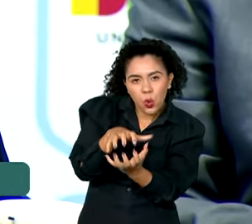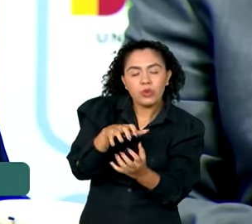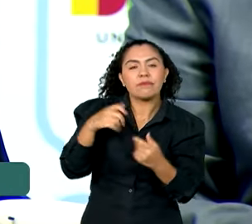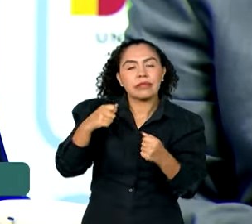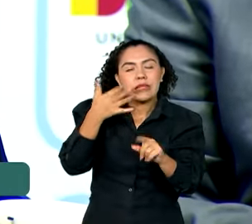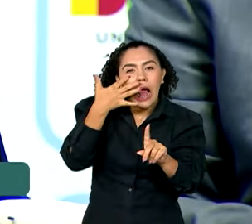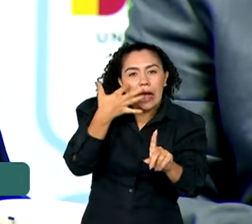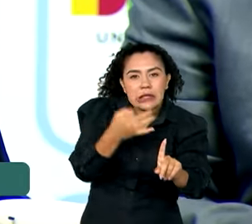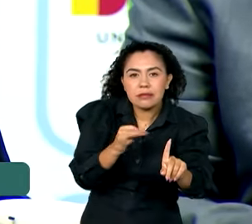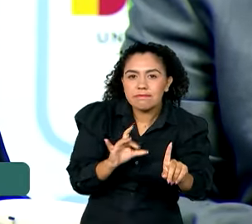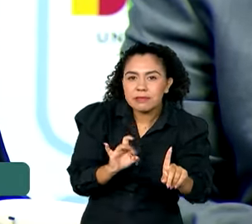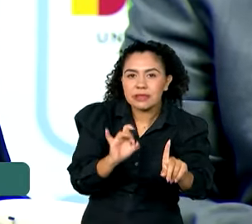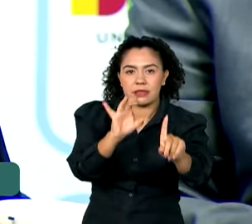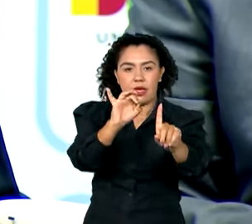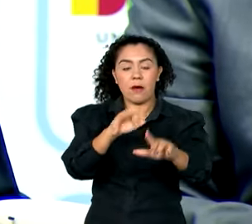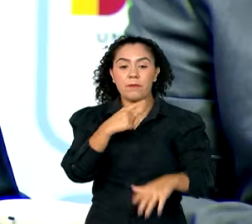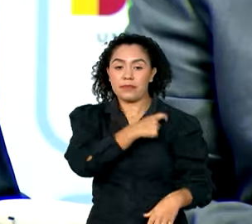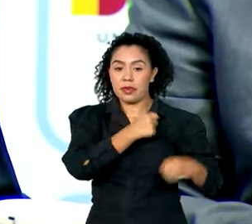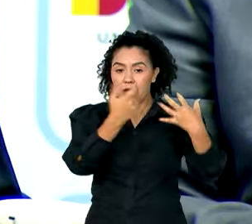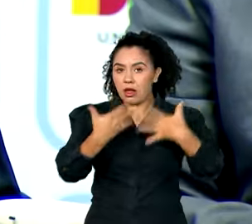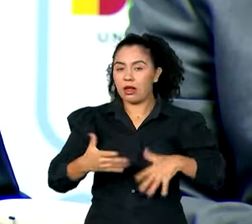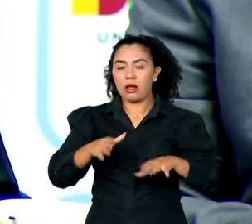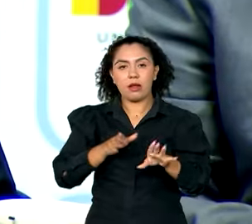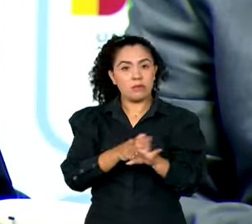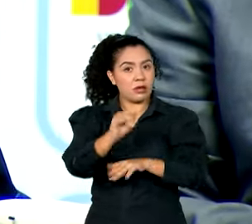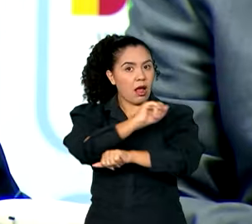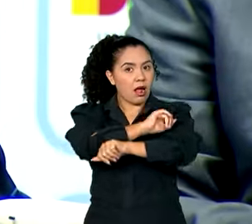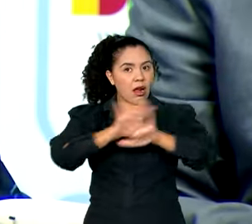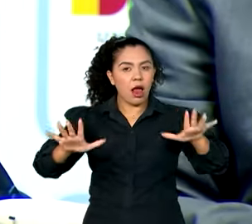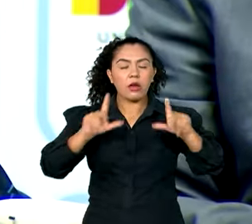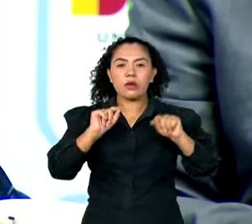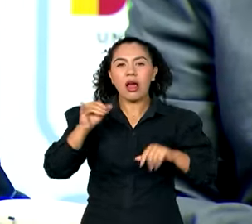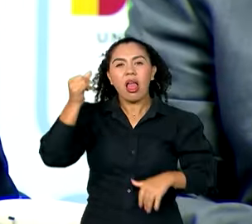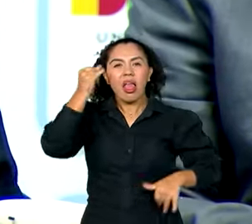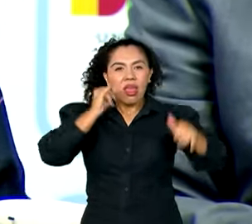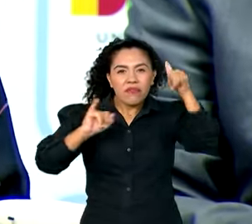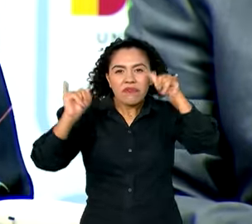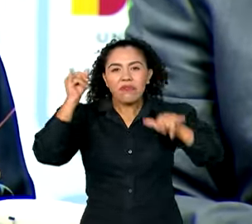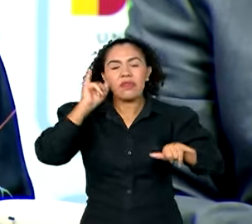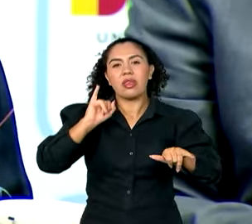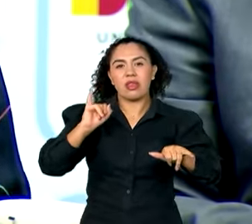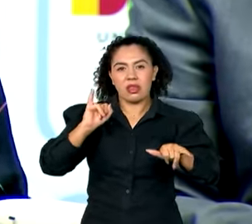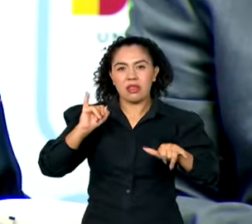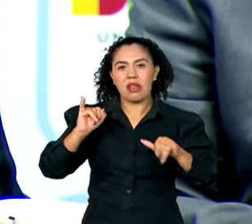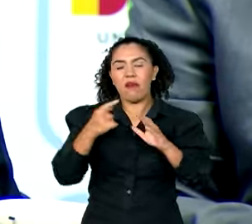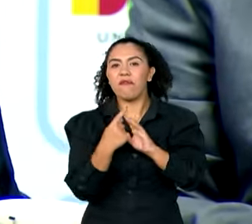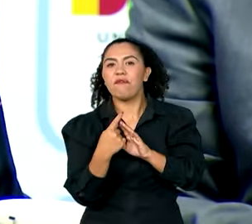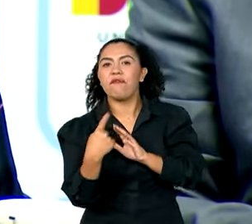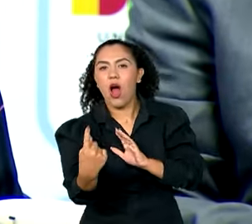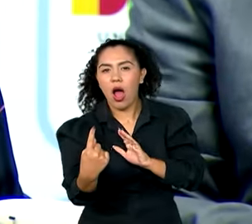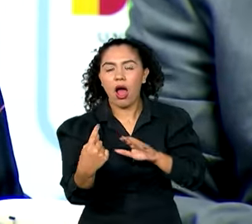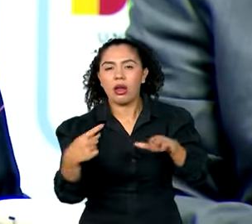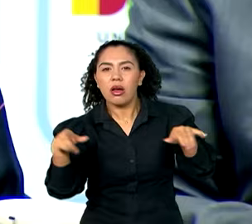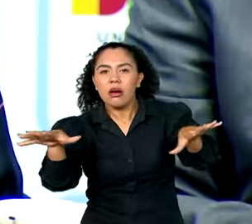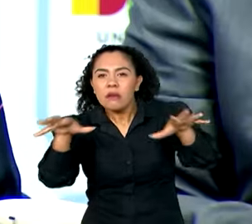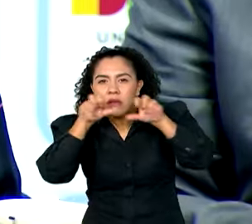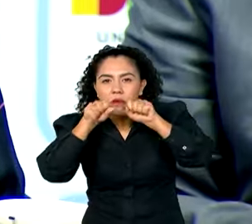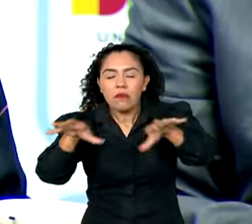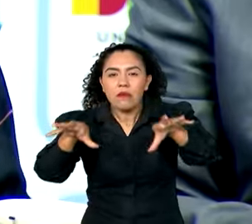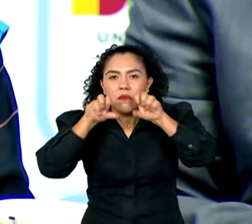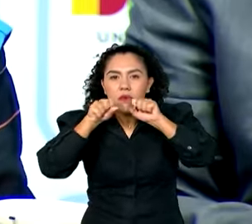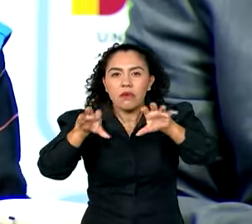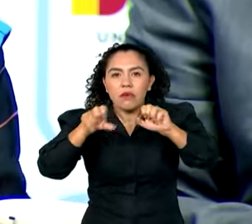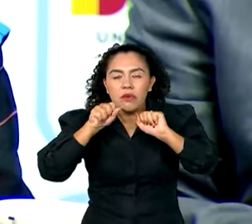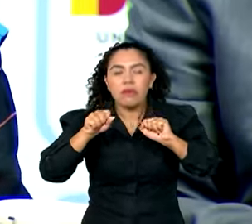recomendação muito clara é que se busque evitar essa exposição por um tempo prolongado nessas